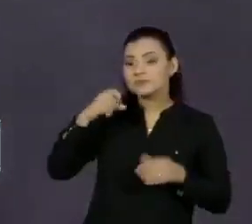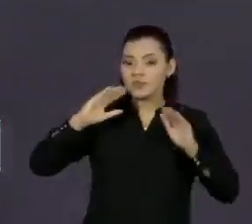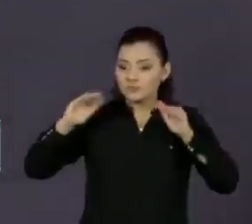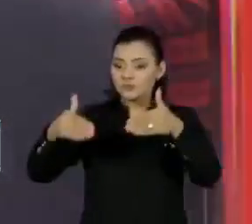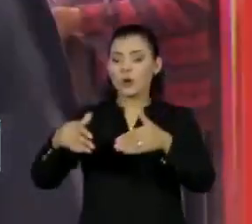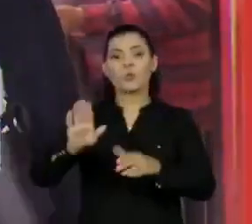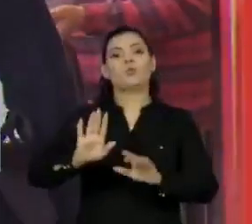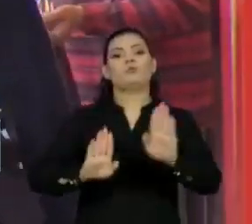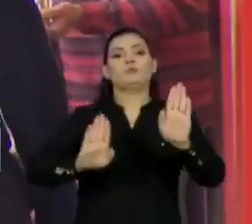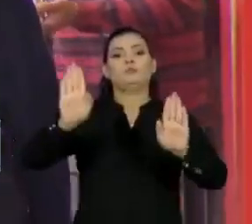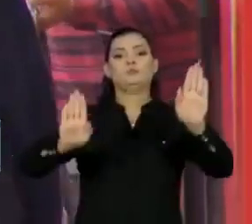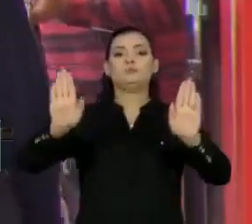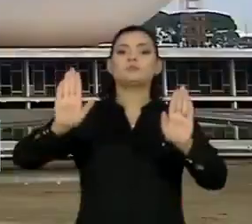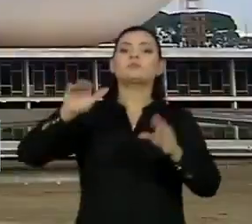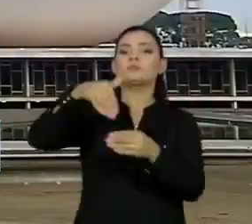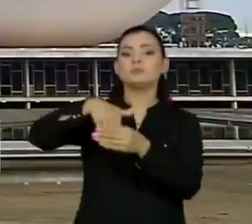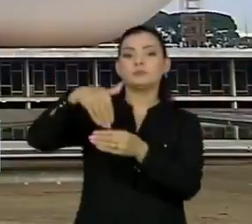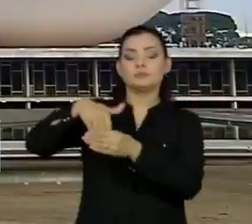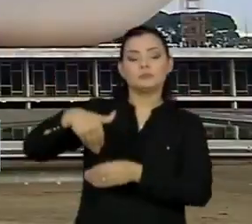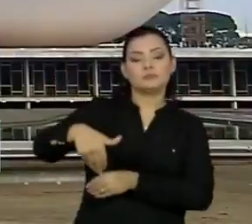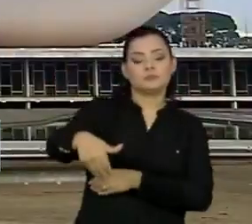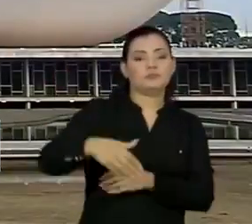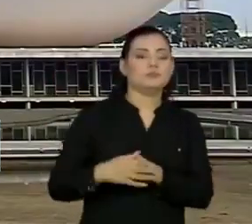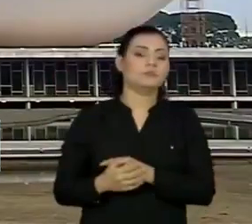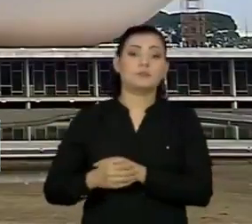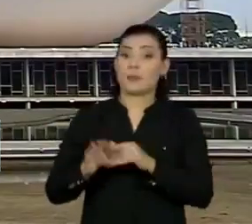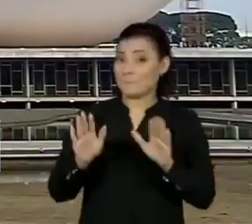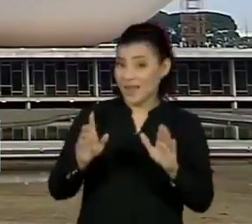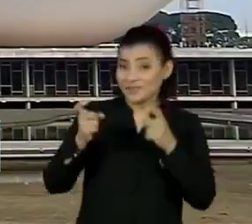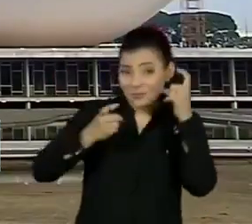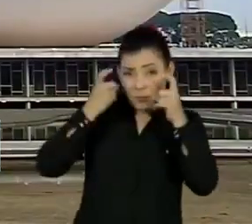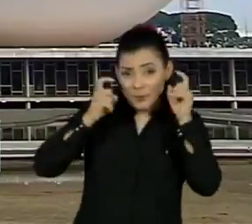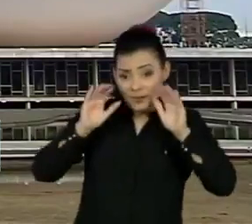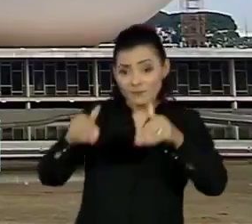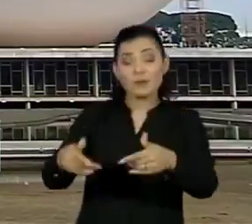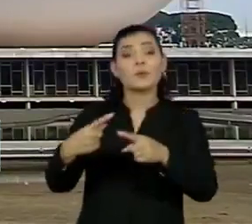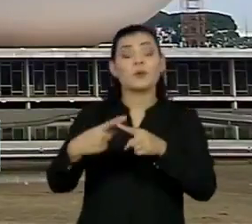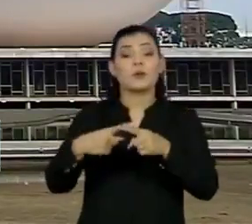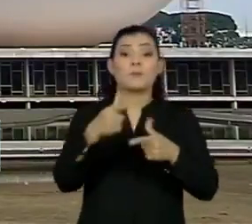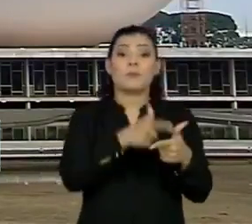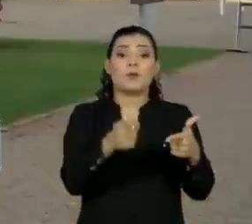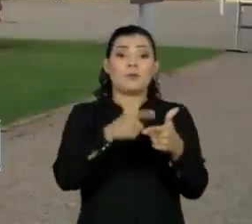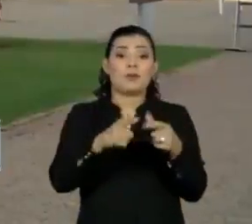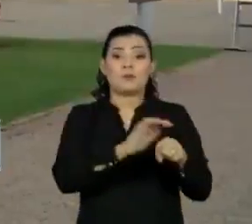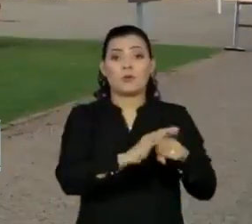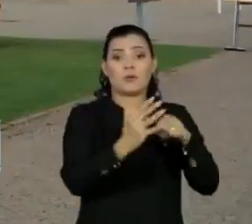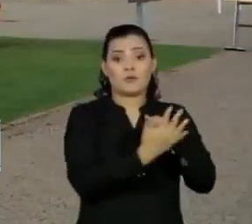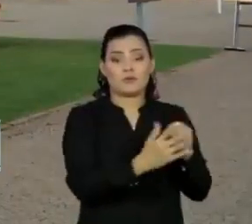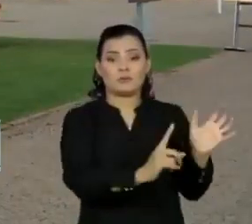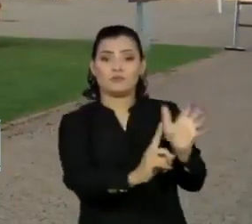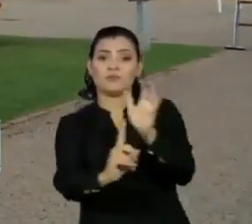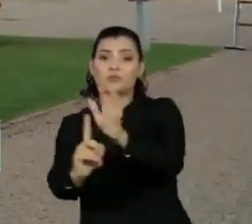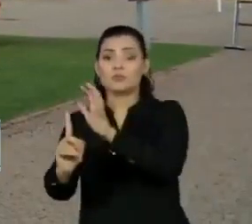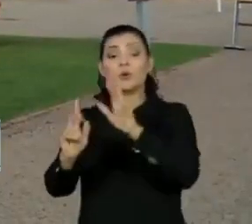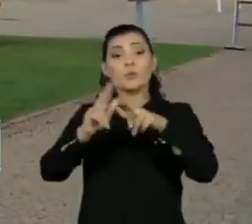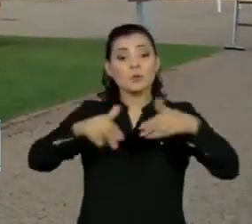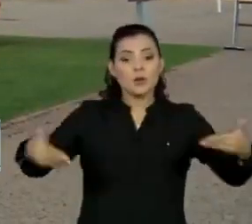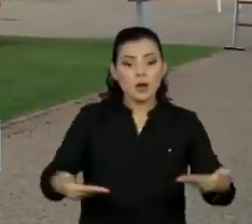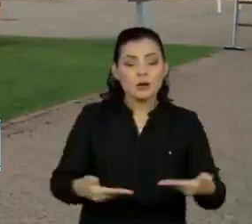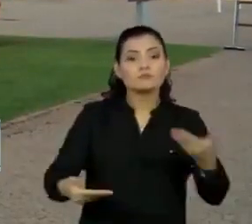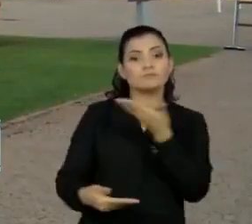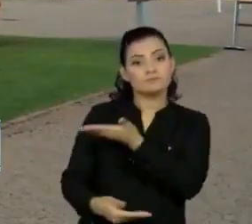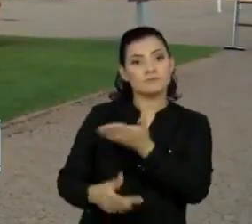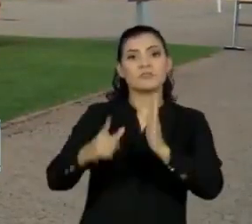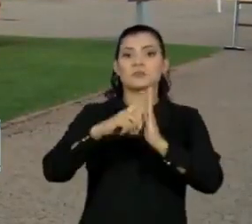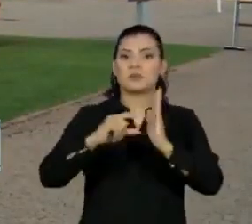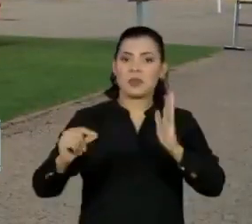campanhas e em seus redutos eleitorais. Mas o momento é preocupante por causa dos problemas gerados pela pandemia. Por isso, uma espécie de força-tarefa